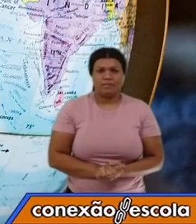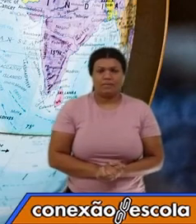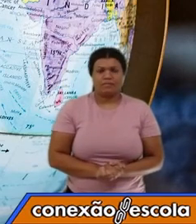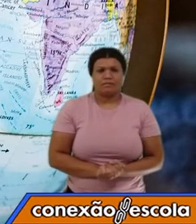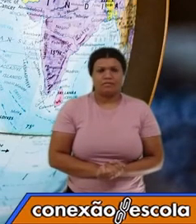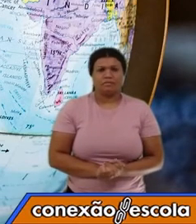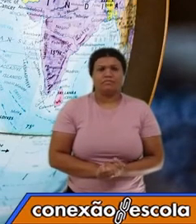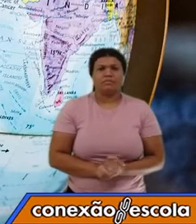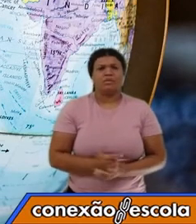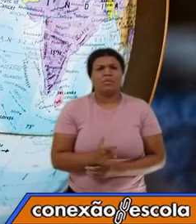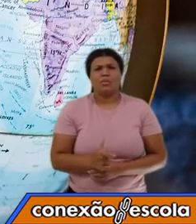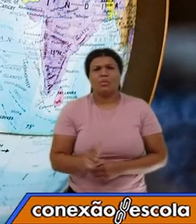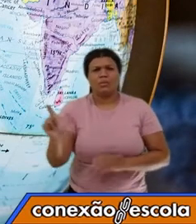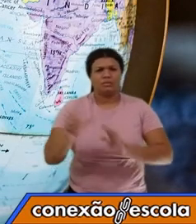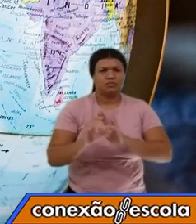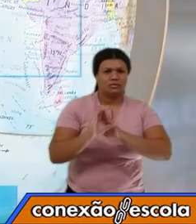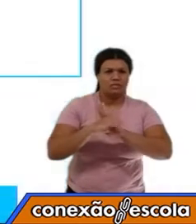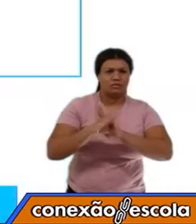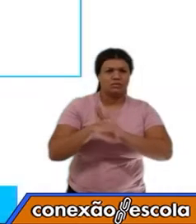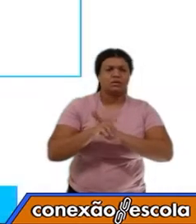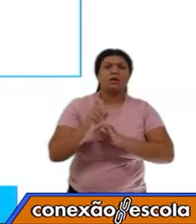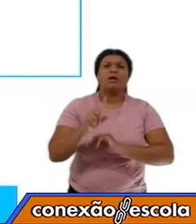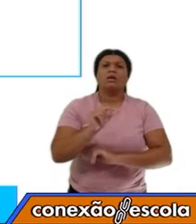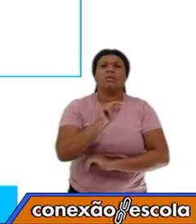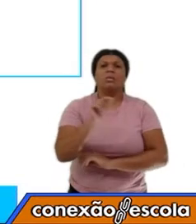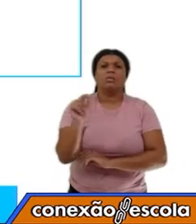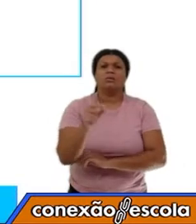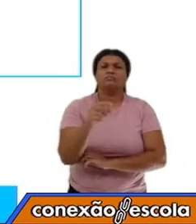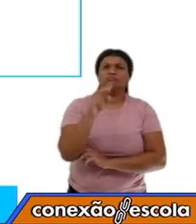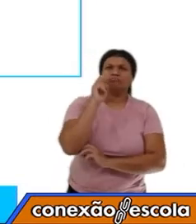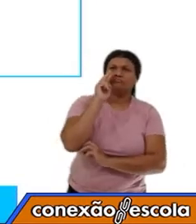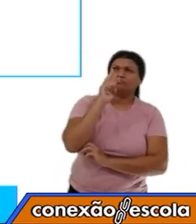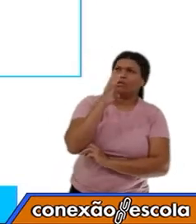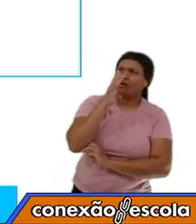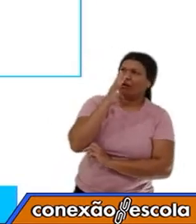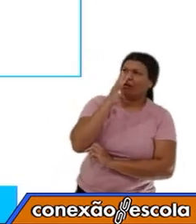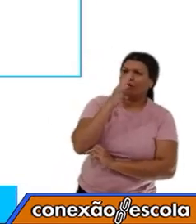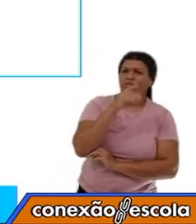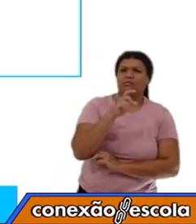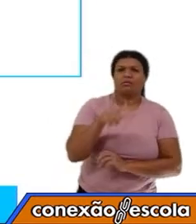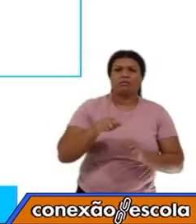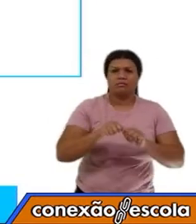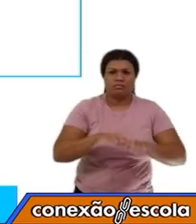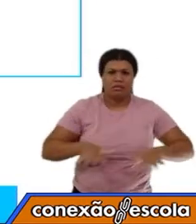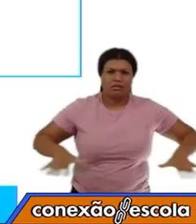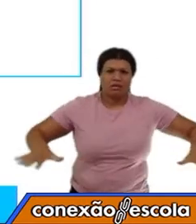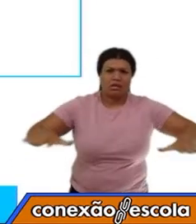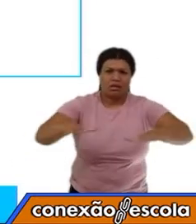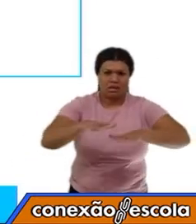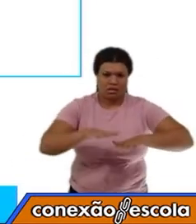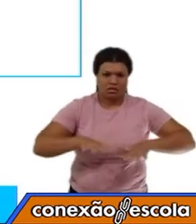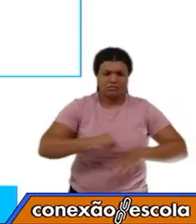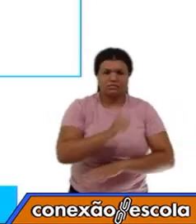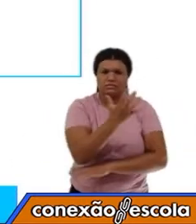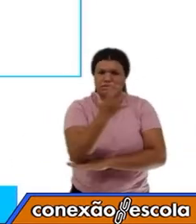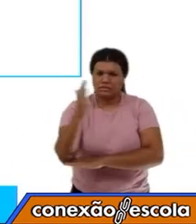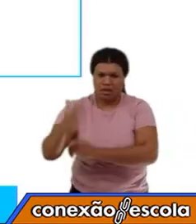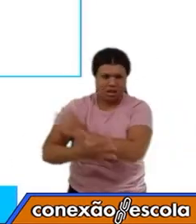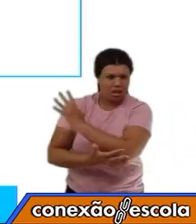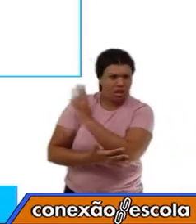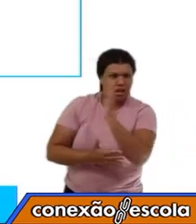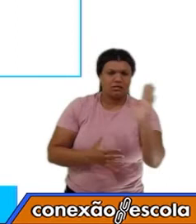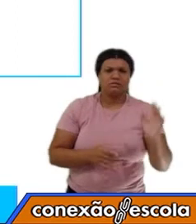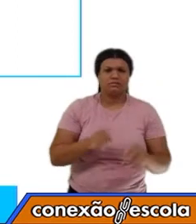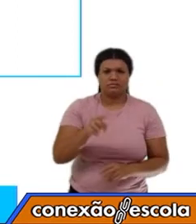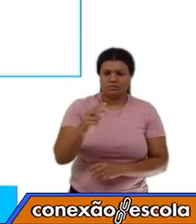O outro conceito é paisagem. Paisagem. Você está olhando para mim. Você já olhou para